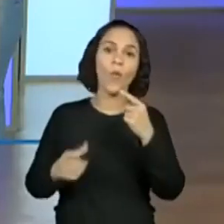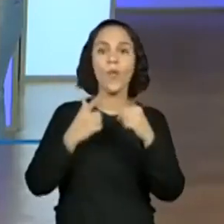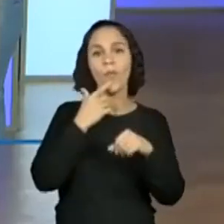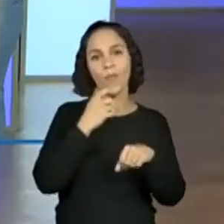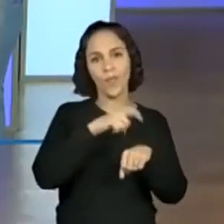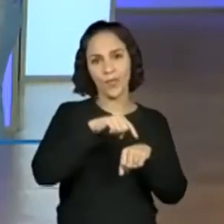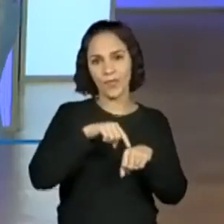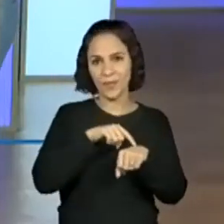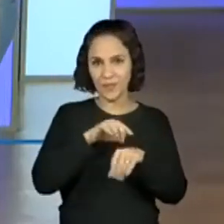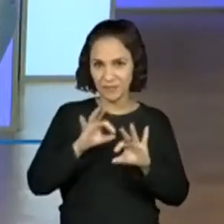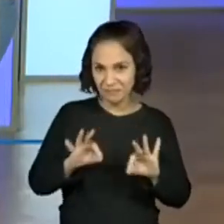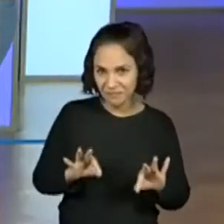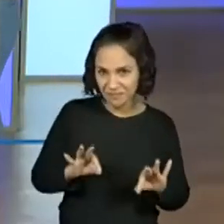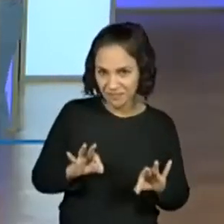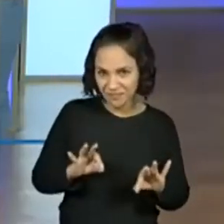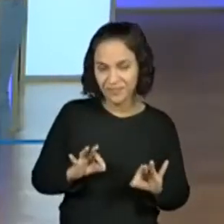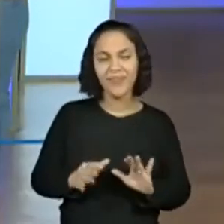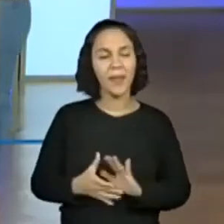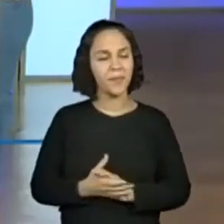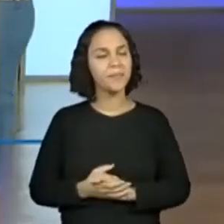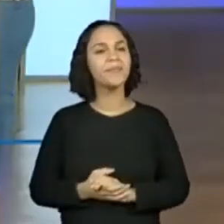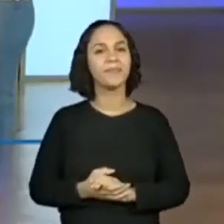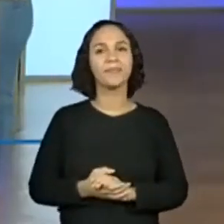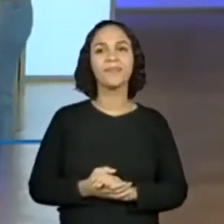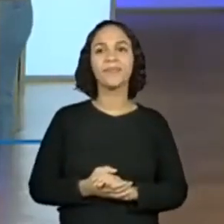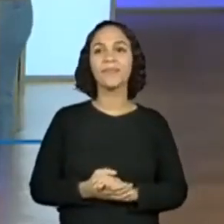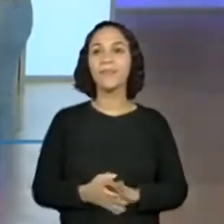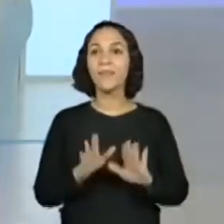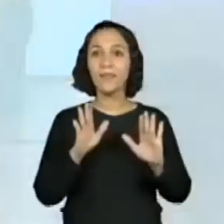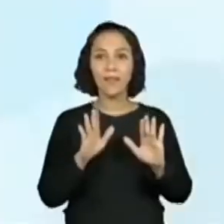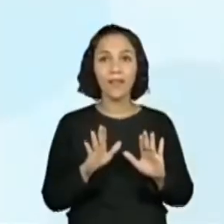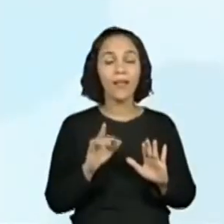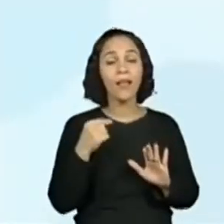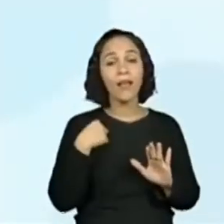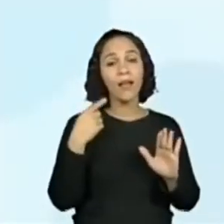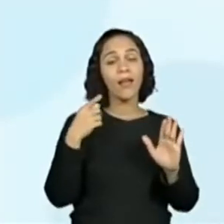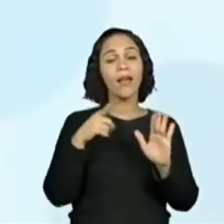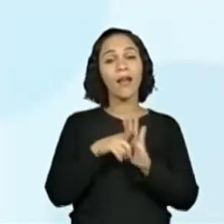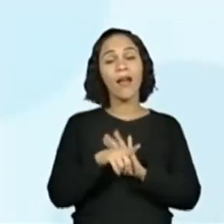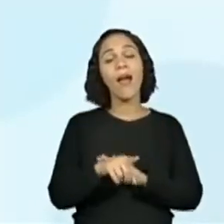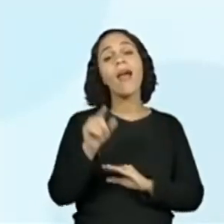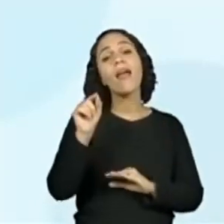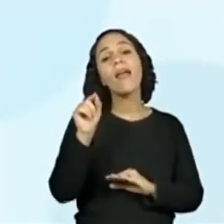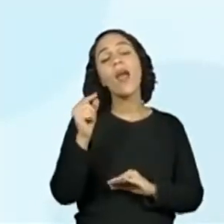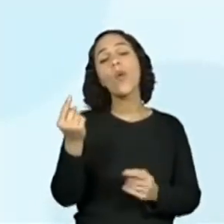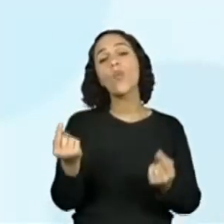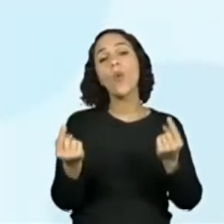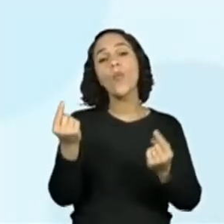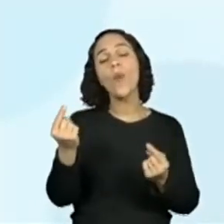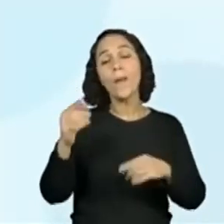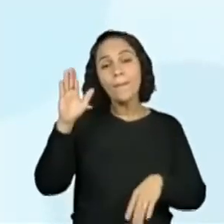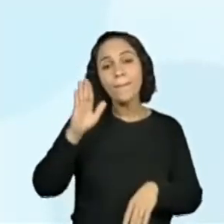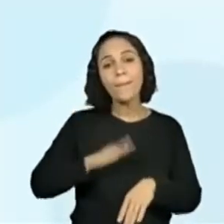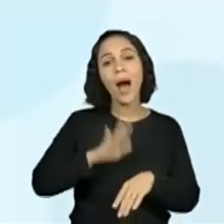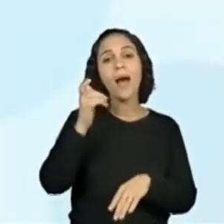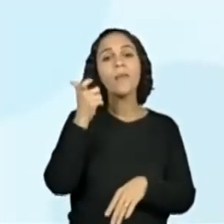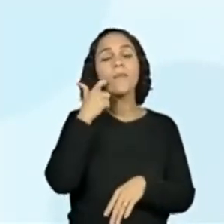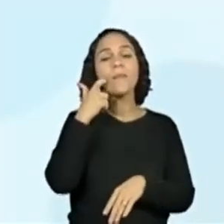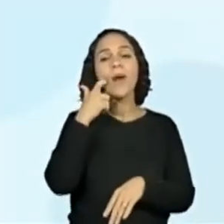uma de morango, certo? Tá. Então, vamos lá. Quem ficará com mais balas de maçã? Então,